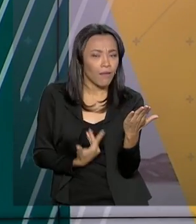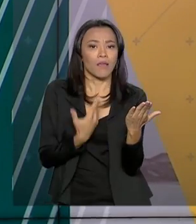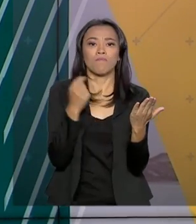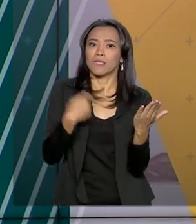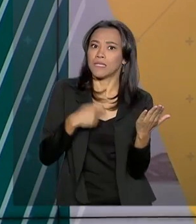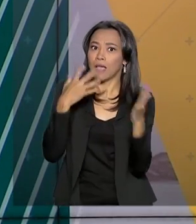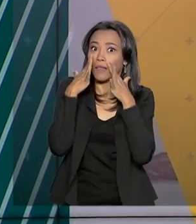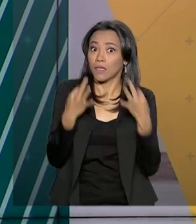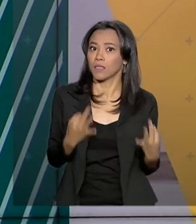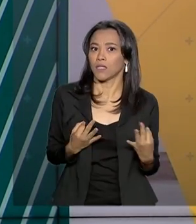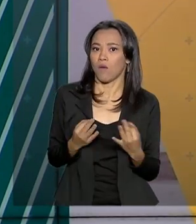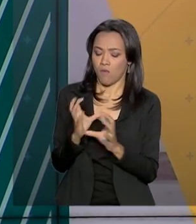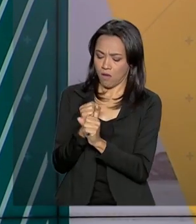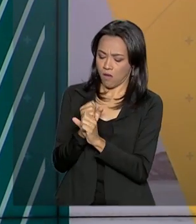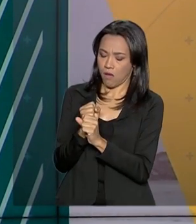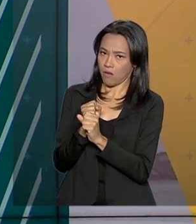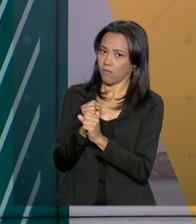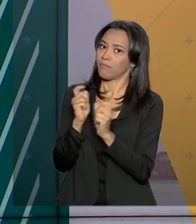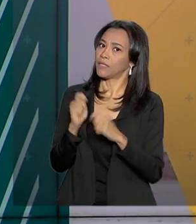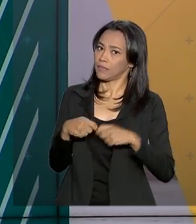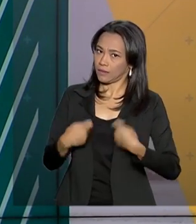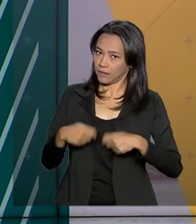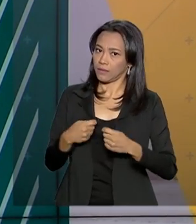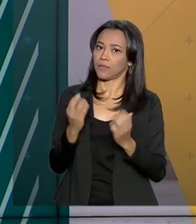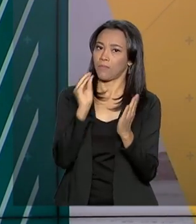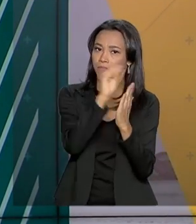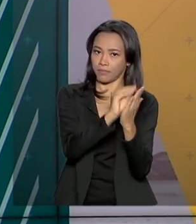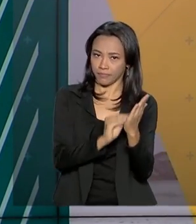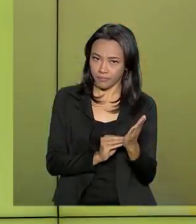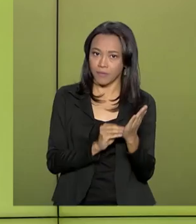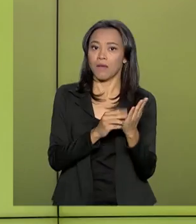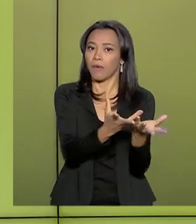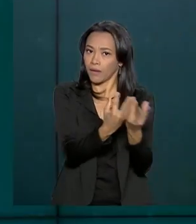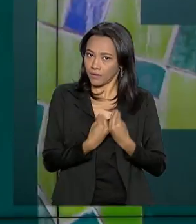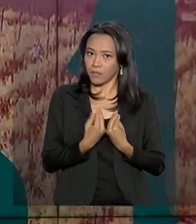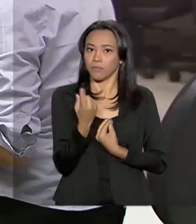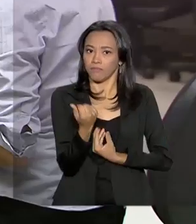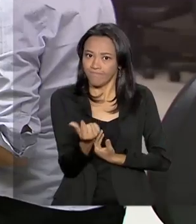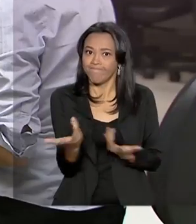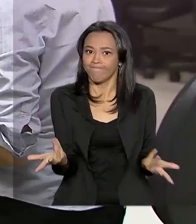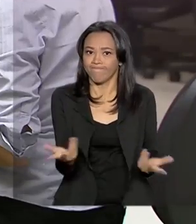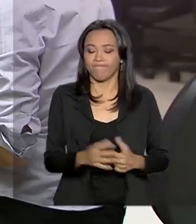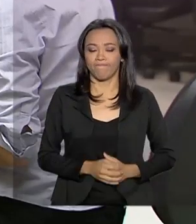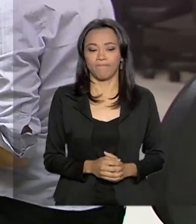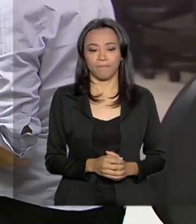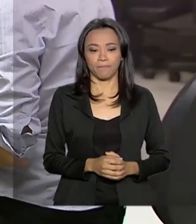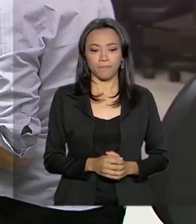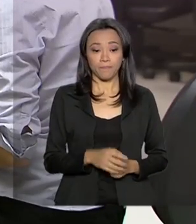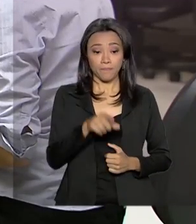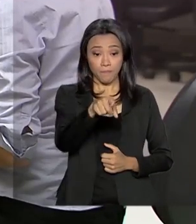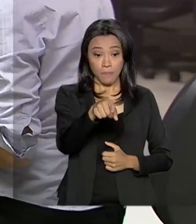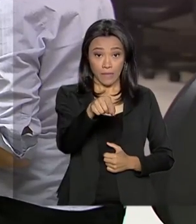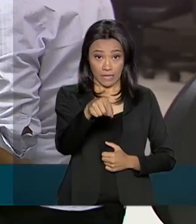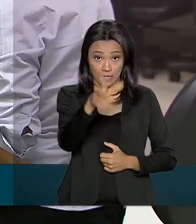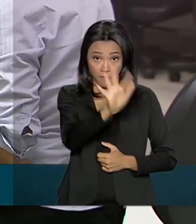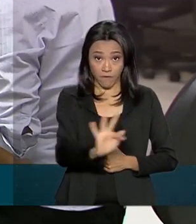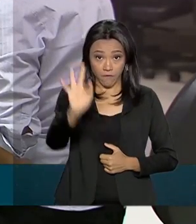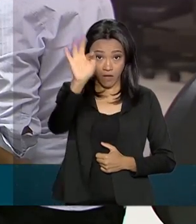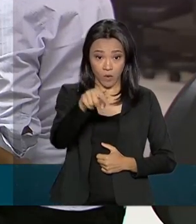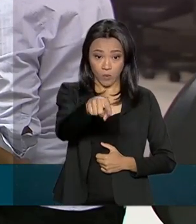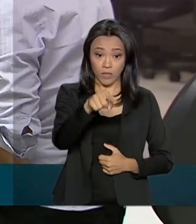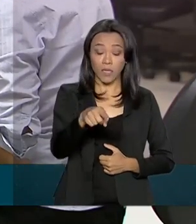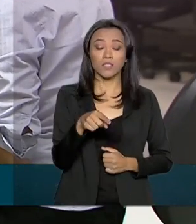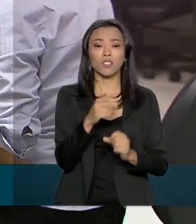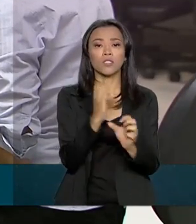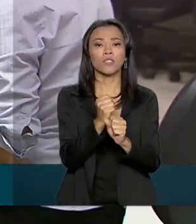fazer as contas, porque em alguns casos vale a pena declarar para receber um dinheirinho. Nessa faculdade de ciências